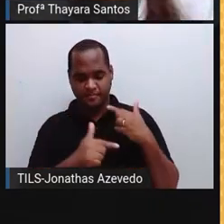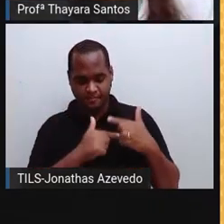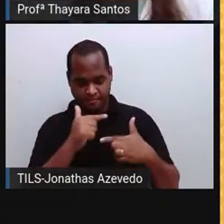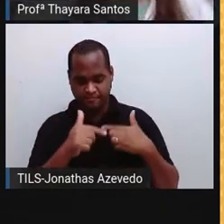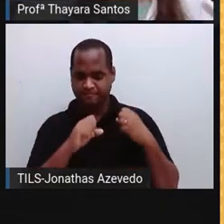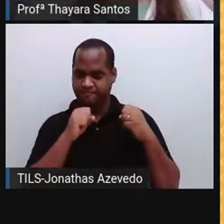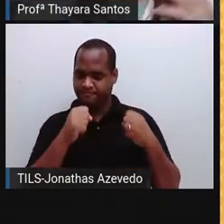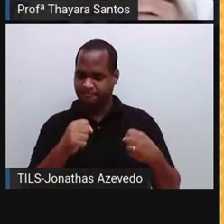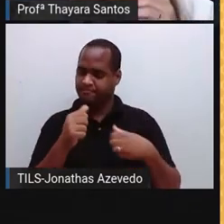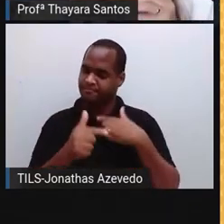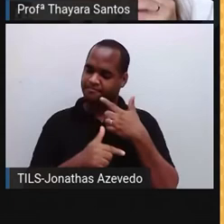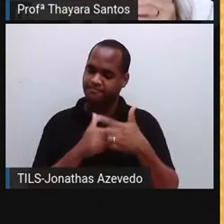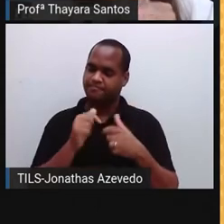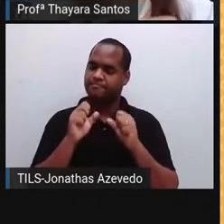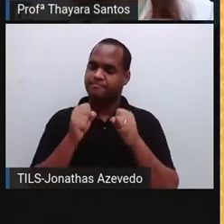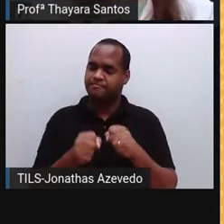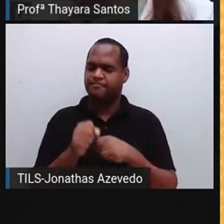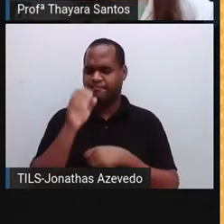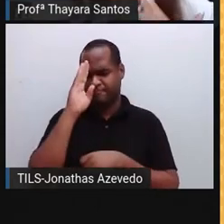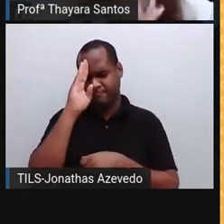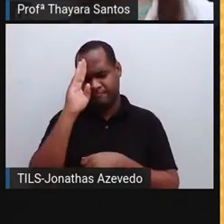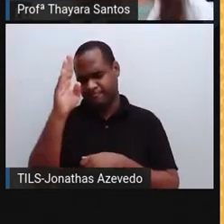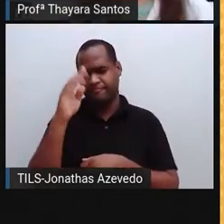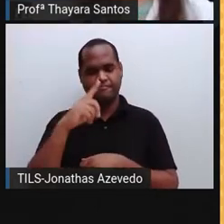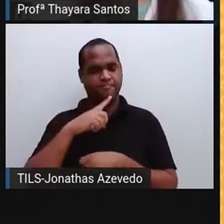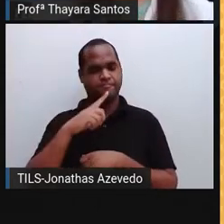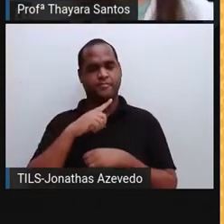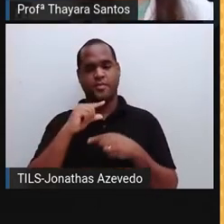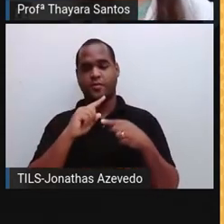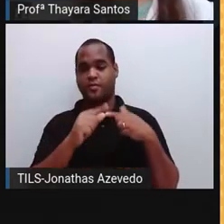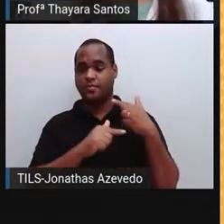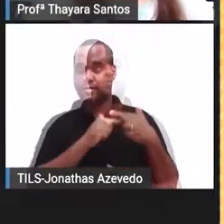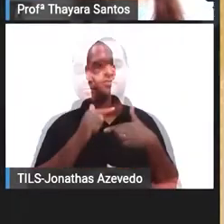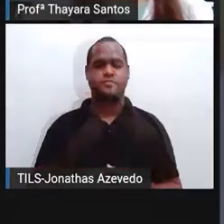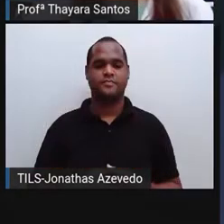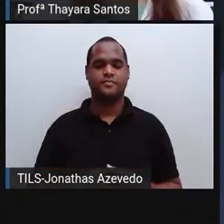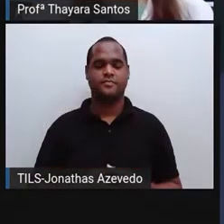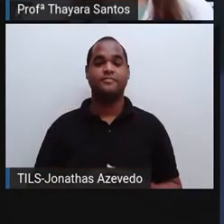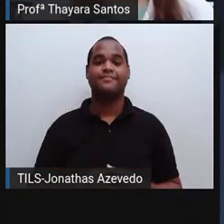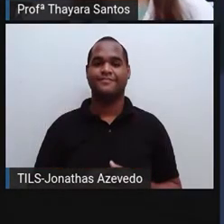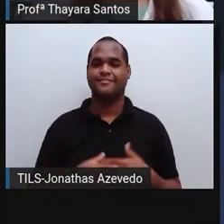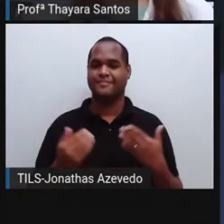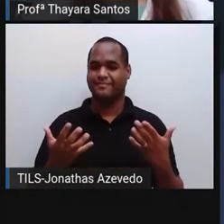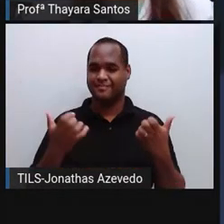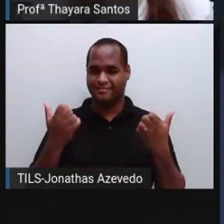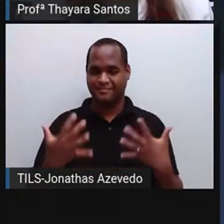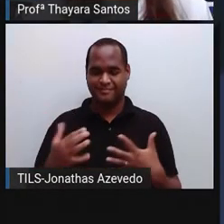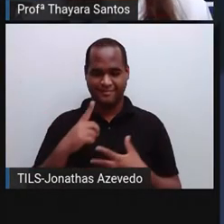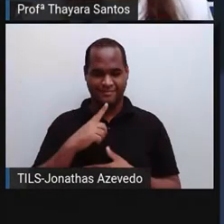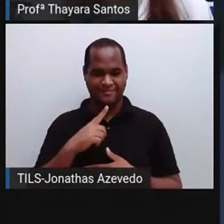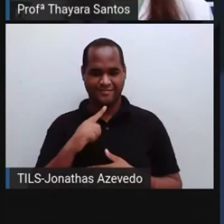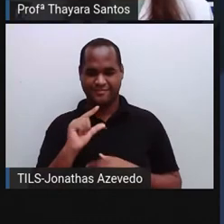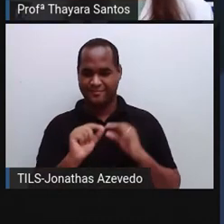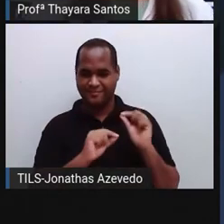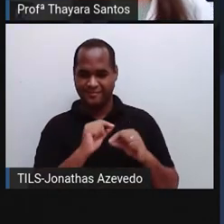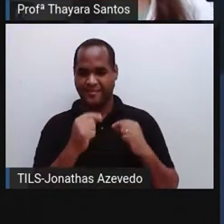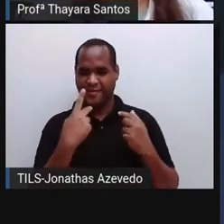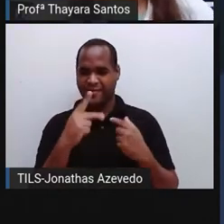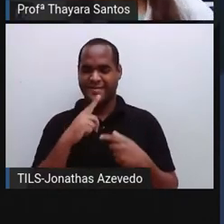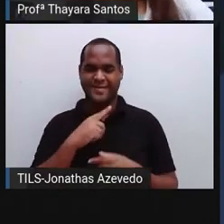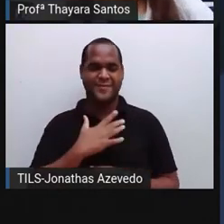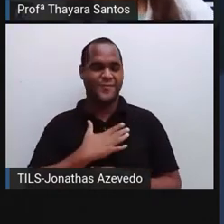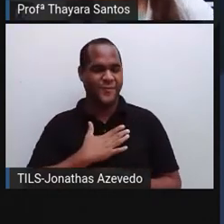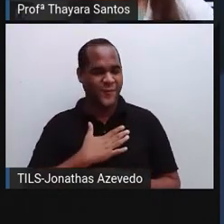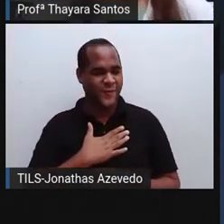cada um tem a sua função, mas os dois trabalham de forma integrada. E agora, chegou a hora que eu sei que vocês mais